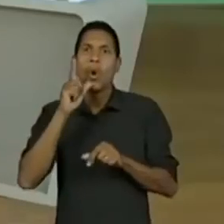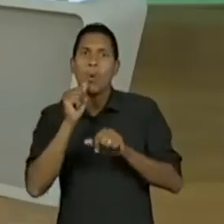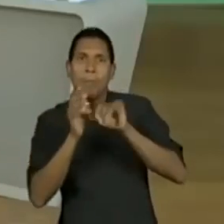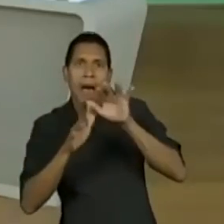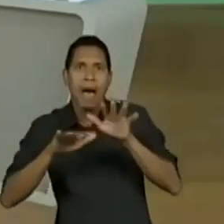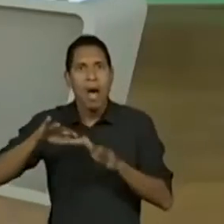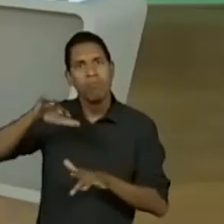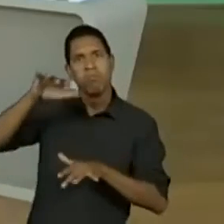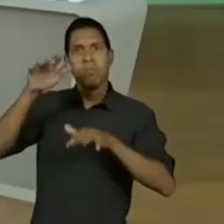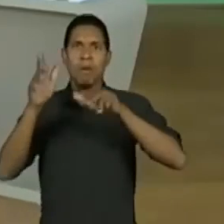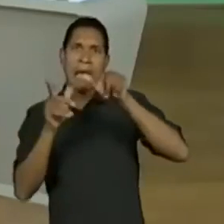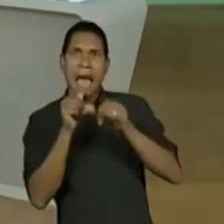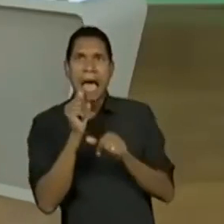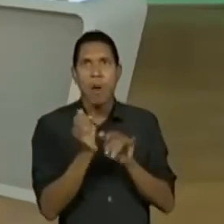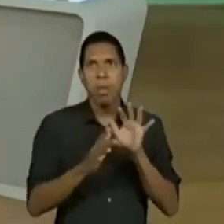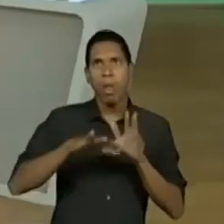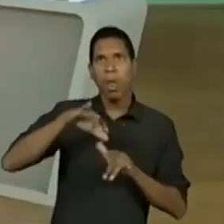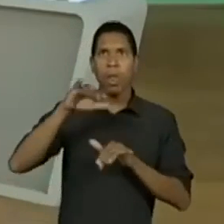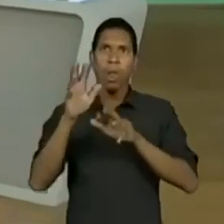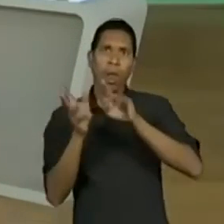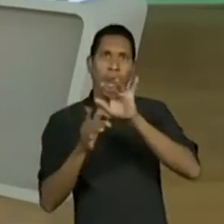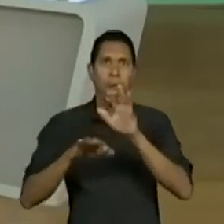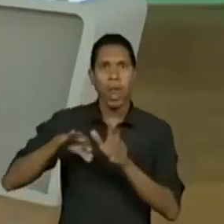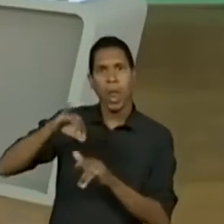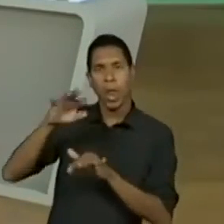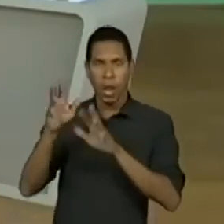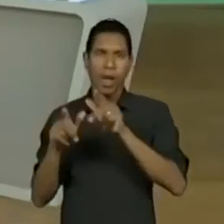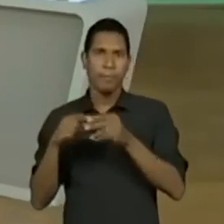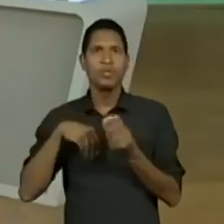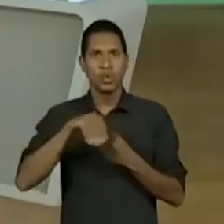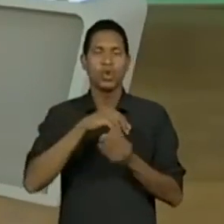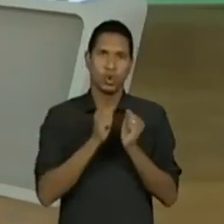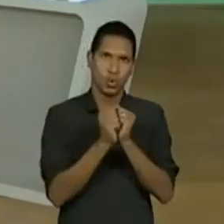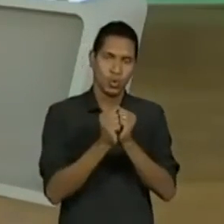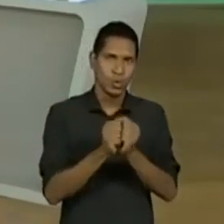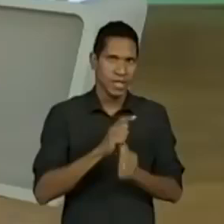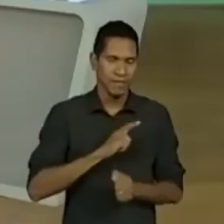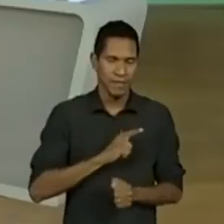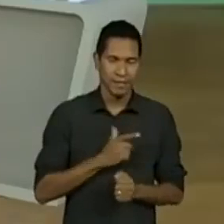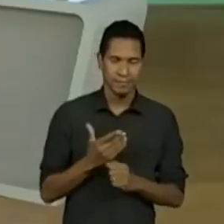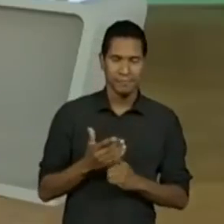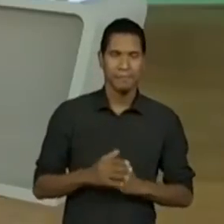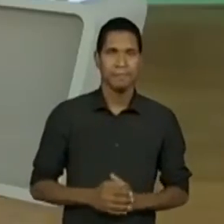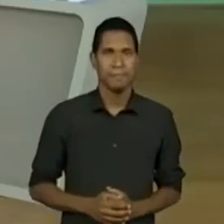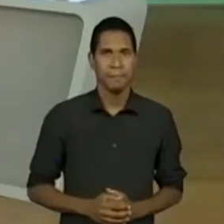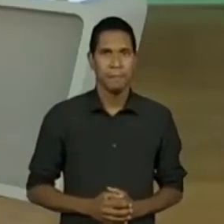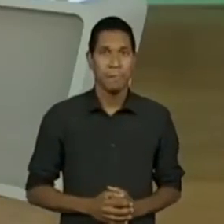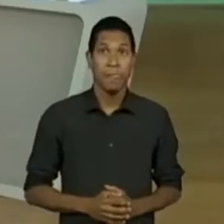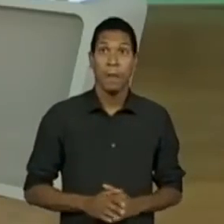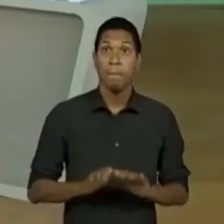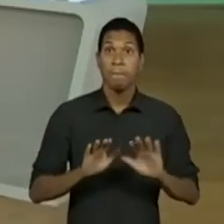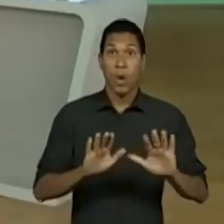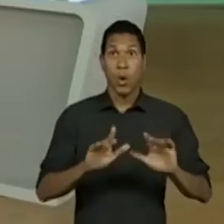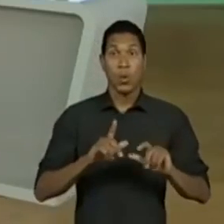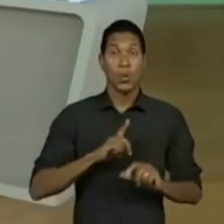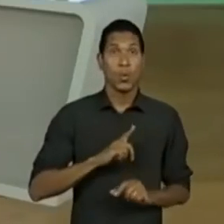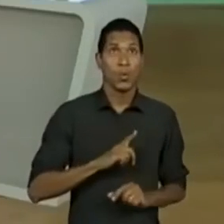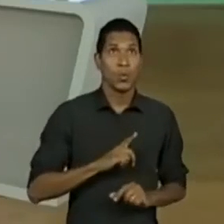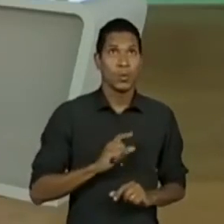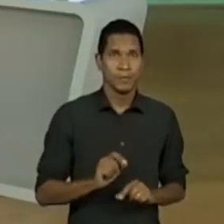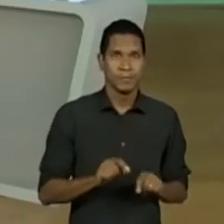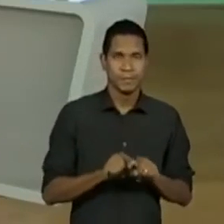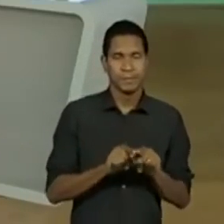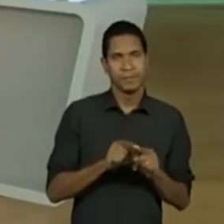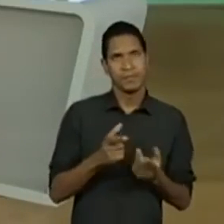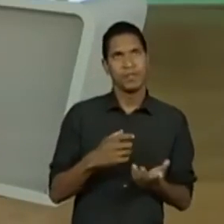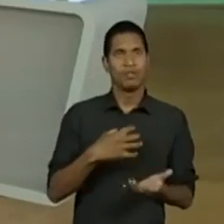confundir os dois termos. Porque no concreto eu não tenho... Na verdade, eu tenho um formato que ainda baseia-se na escrita, mais